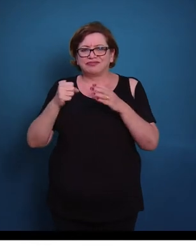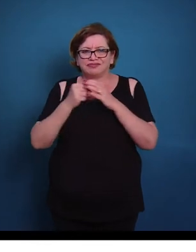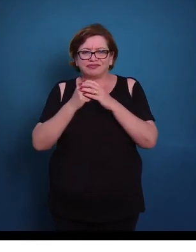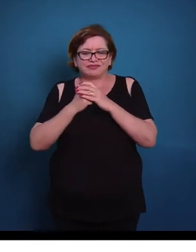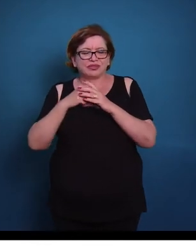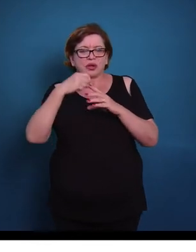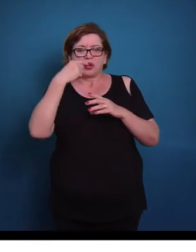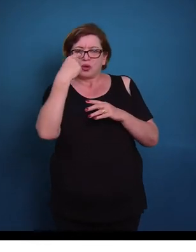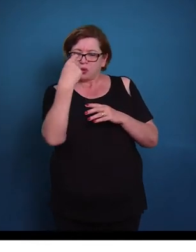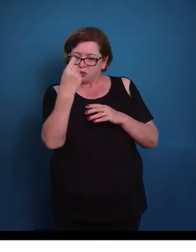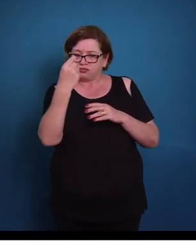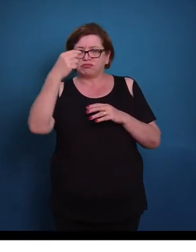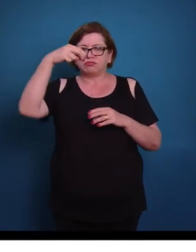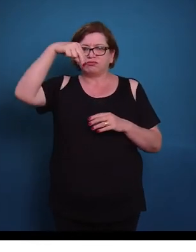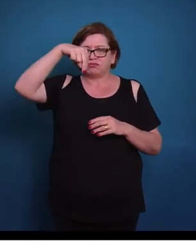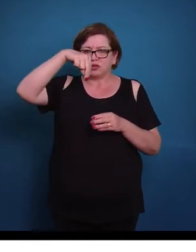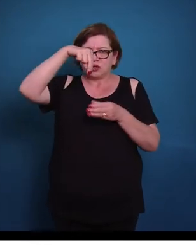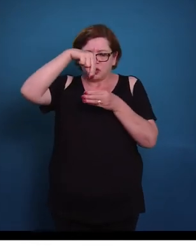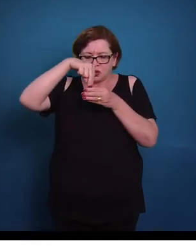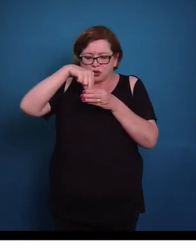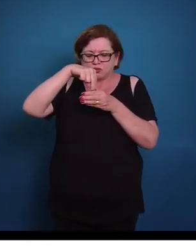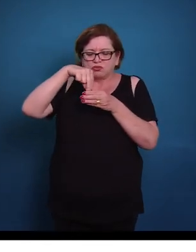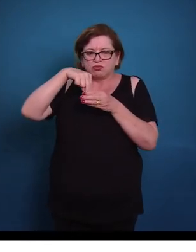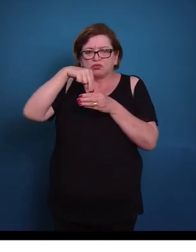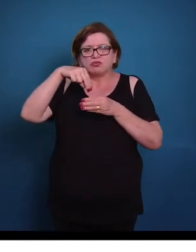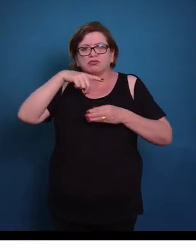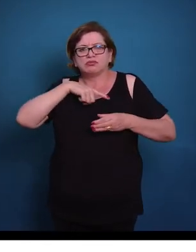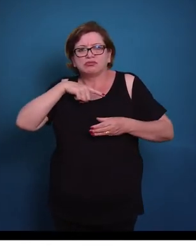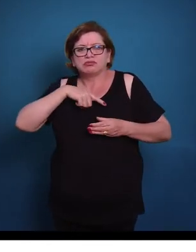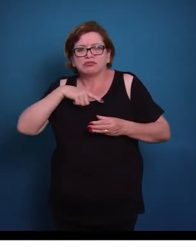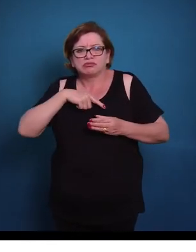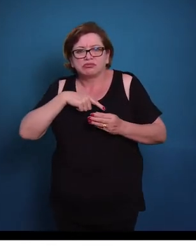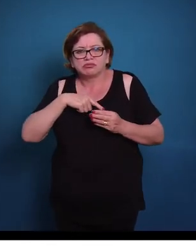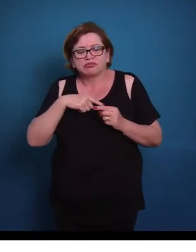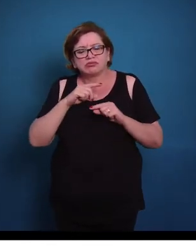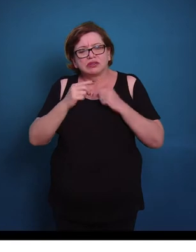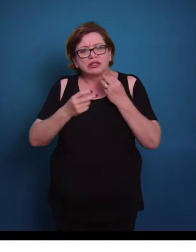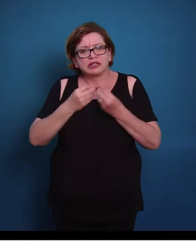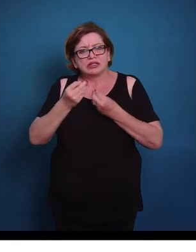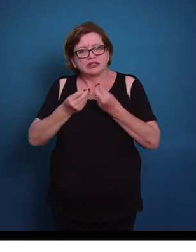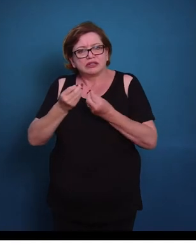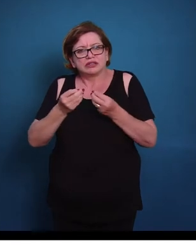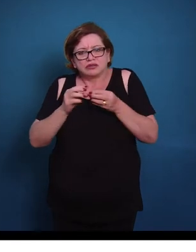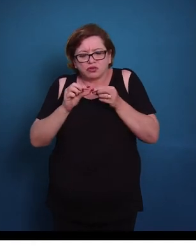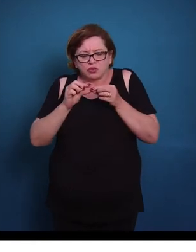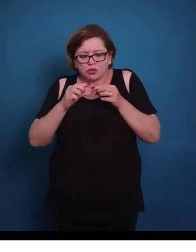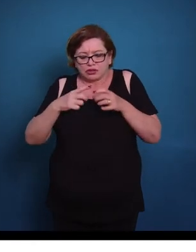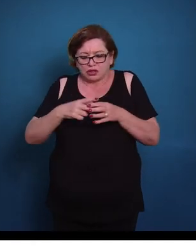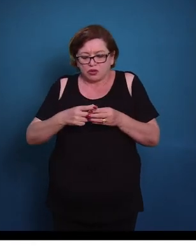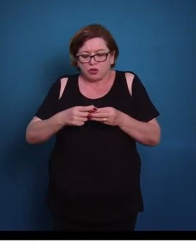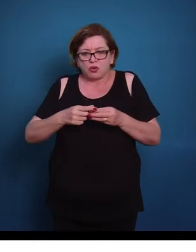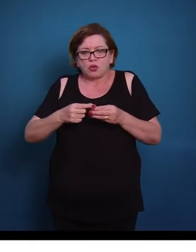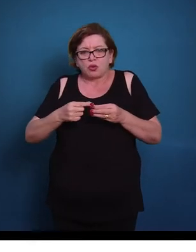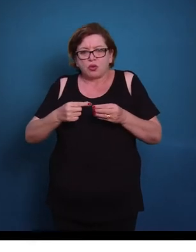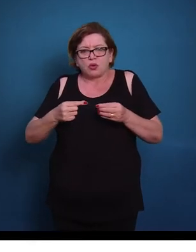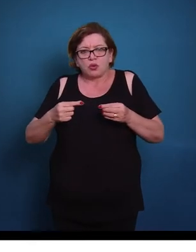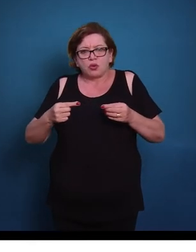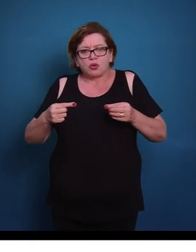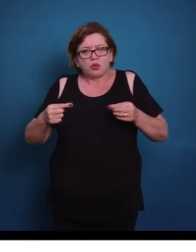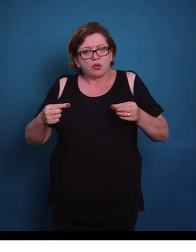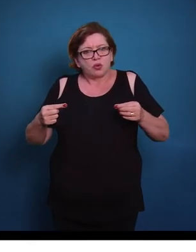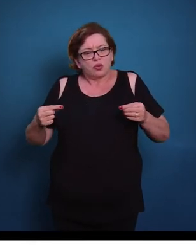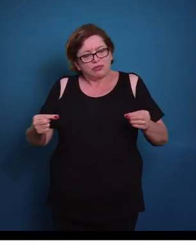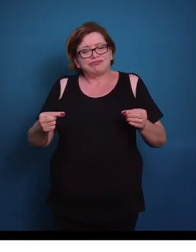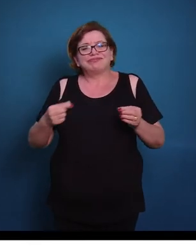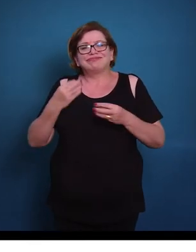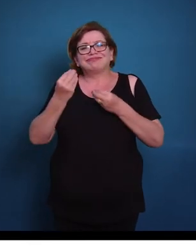uninucleada, e o que nós temos é a região central dessa célula mais larga, e ela vai afilando nas extremidades, então ela